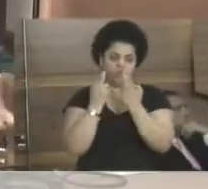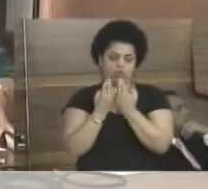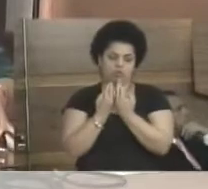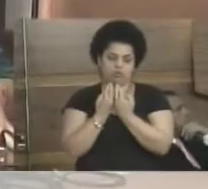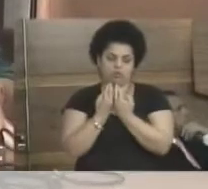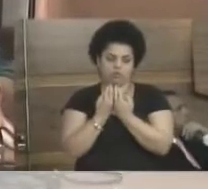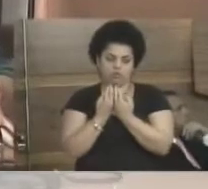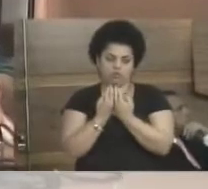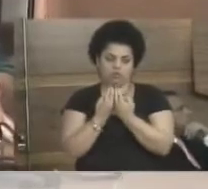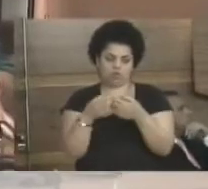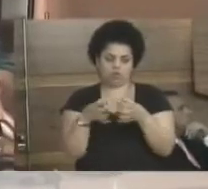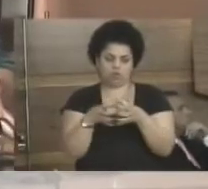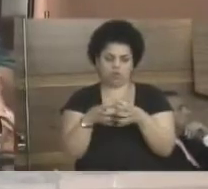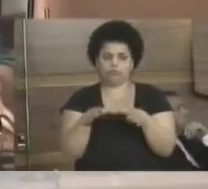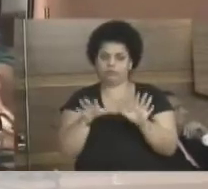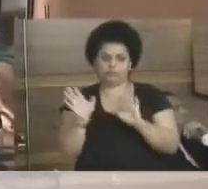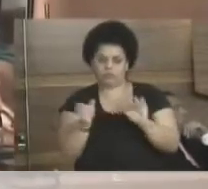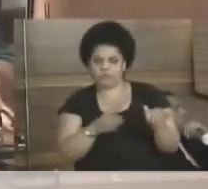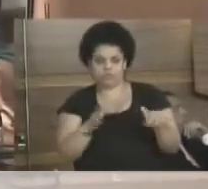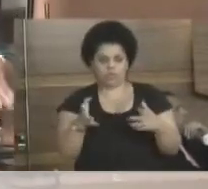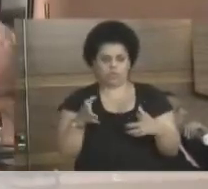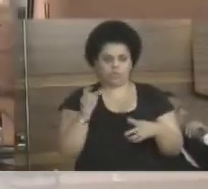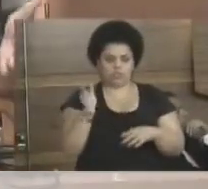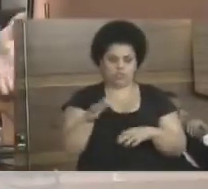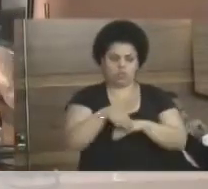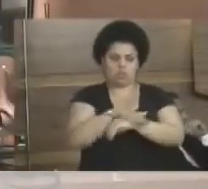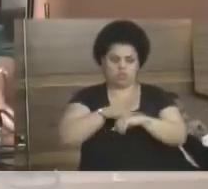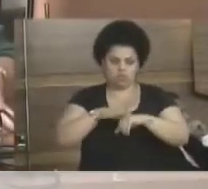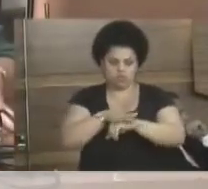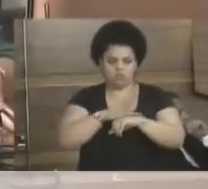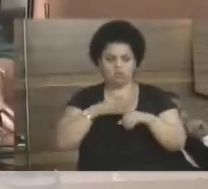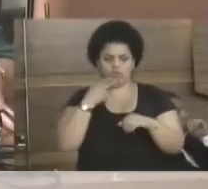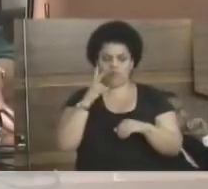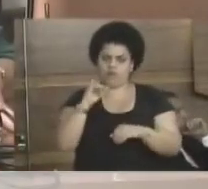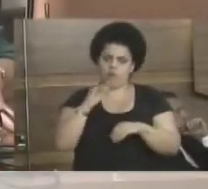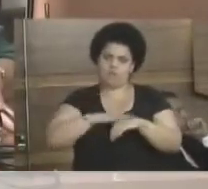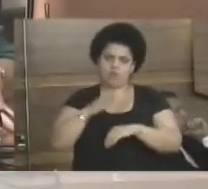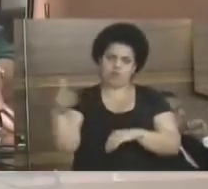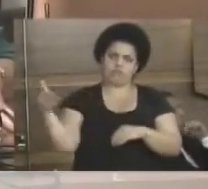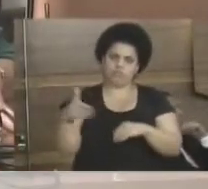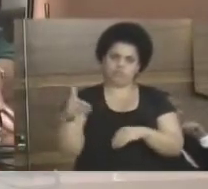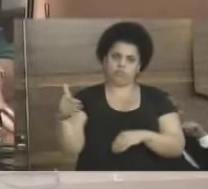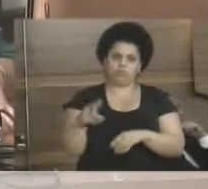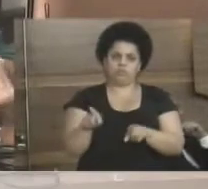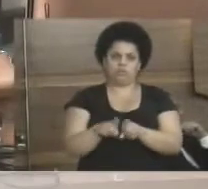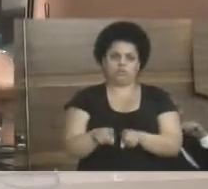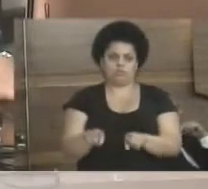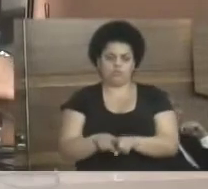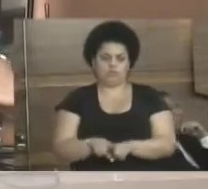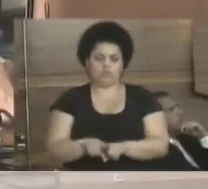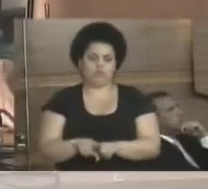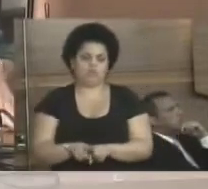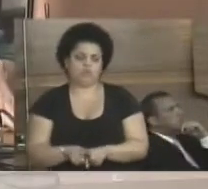da comissão. Enfim, até conversei isso com ele, diz que vai passar a participar. E também